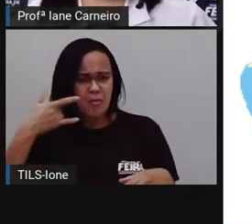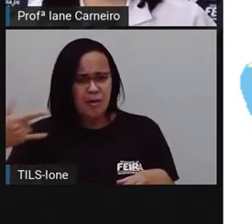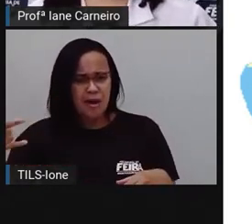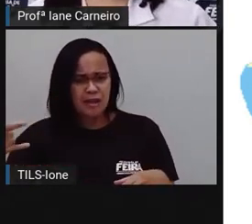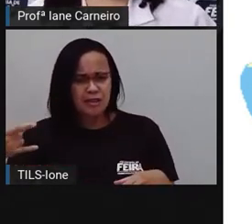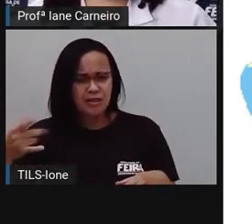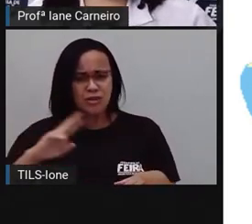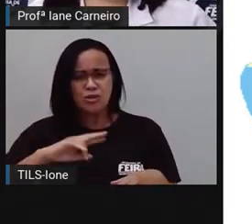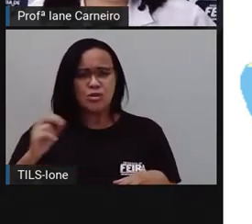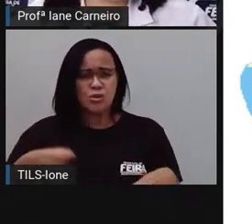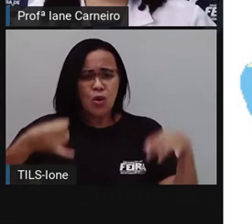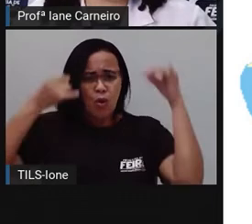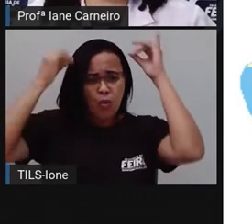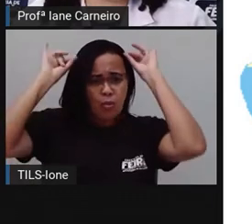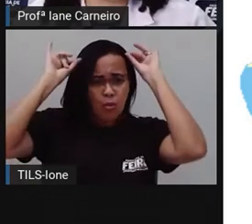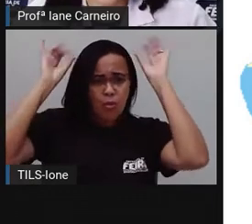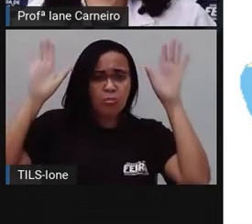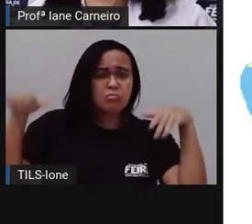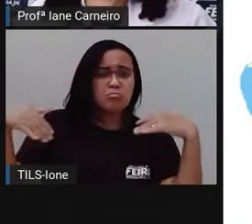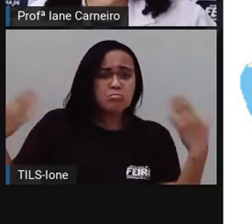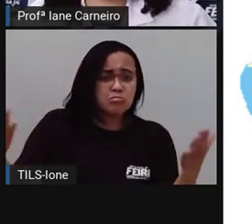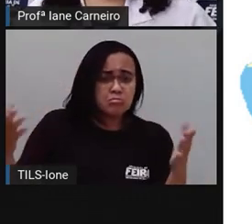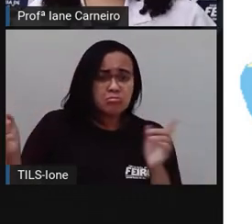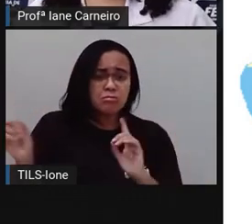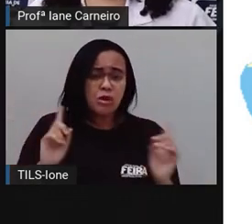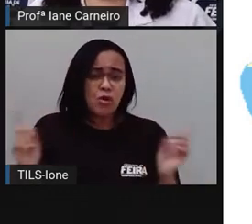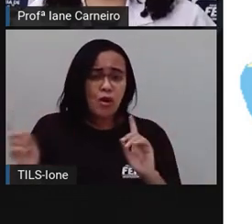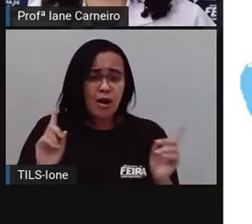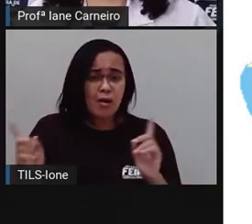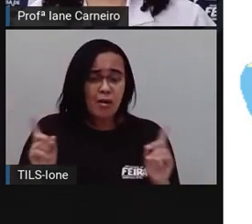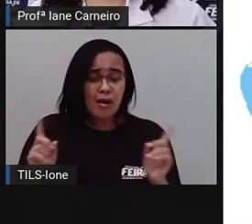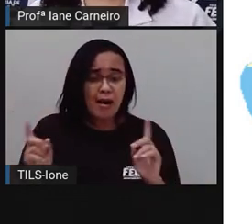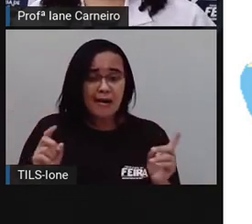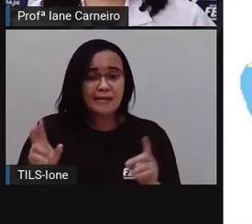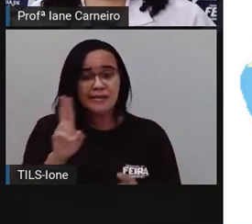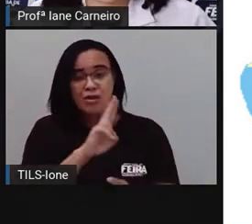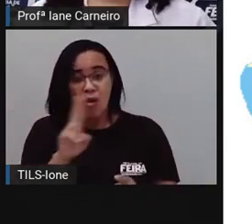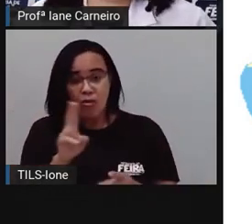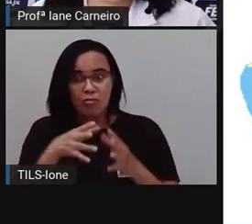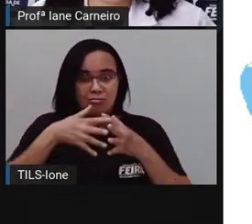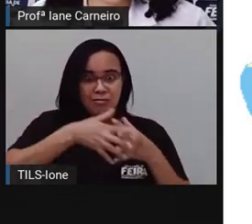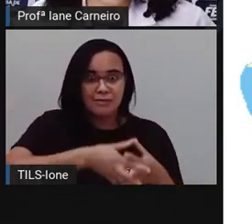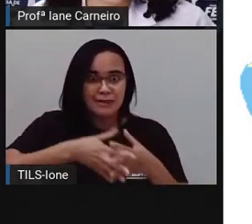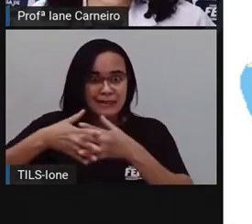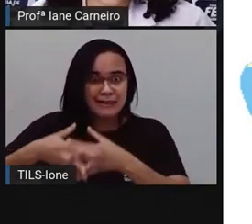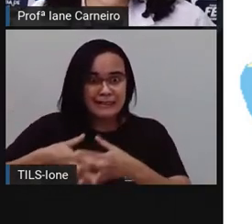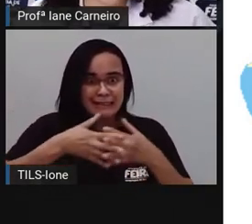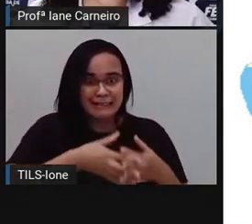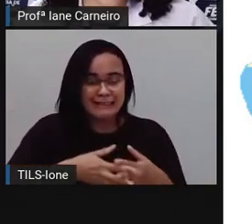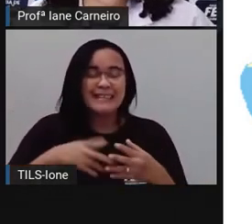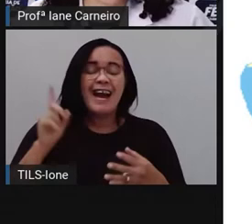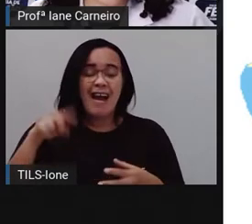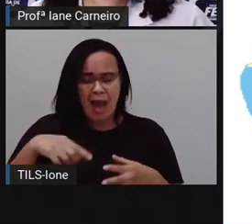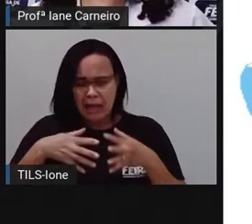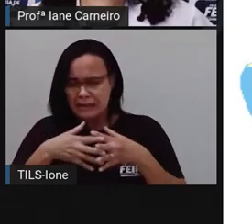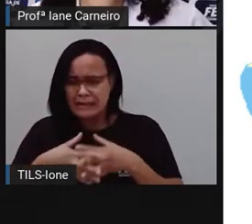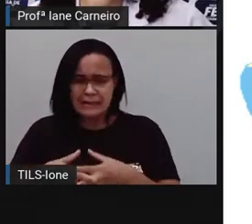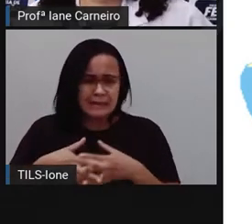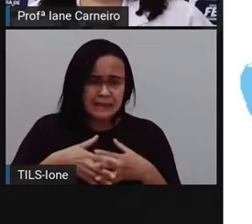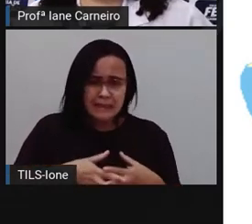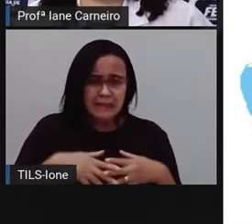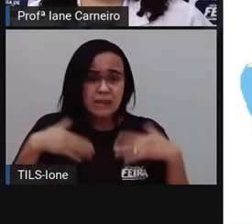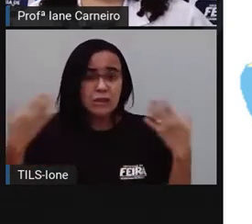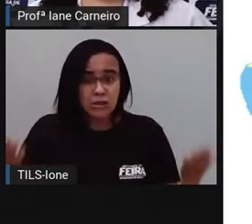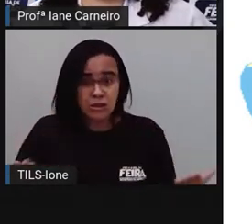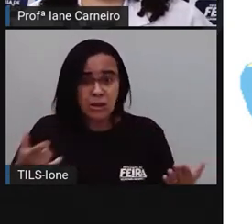boi? E aí, o nome deixa a gente confusa, né? Ah, Pró, é um peixe. Se ele vive na água, será que é um